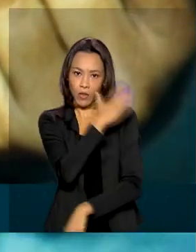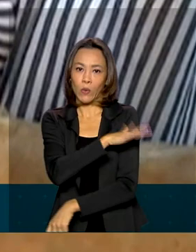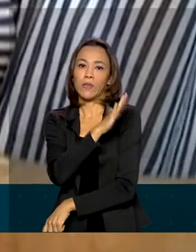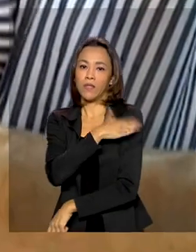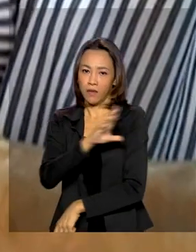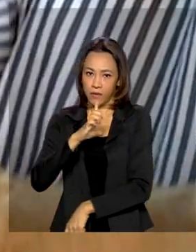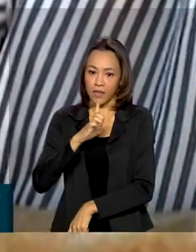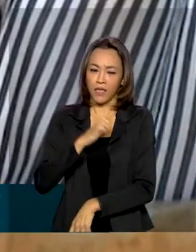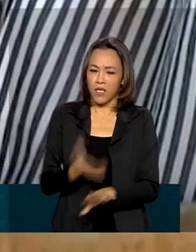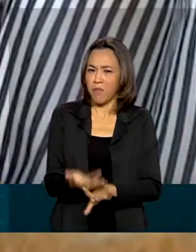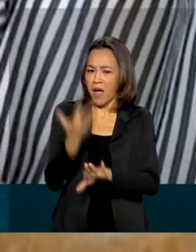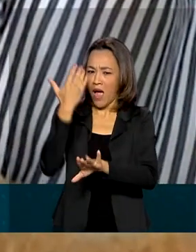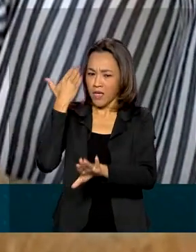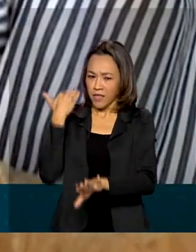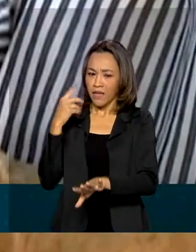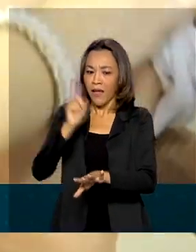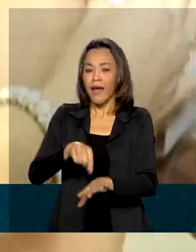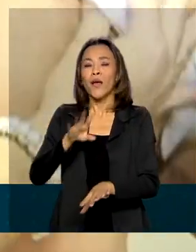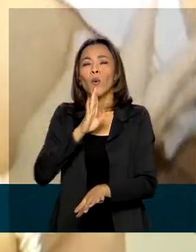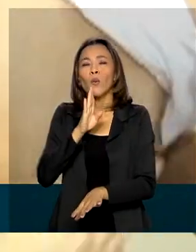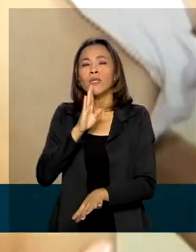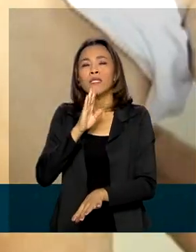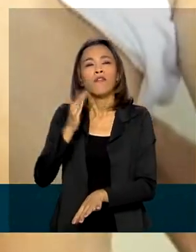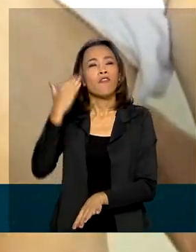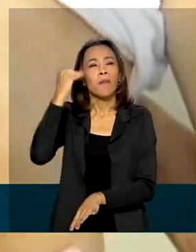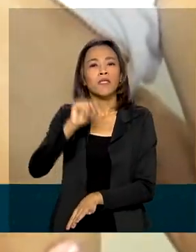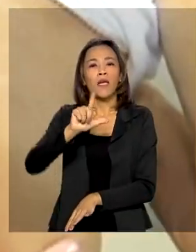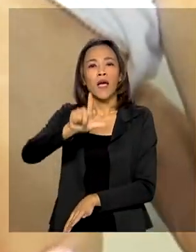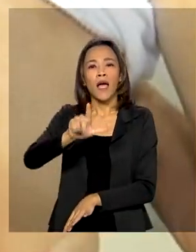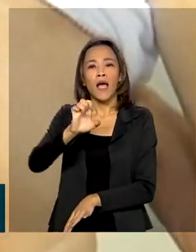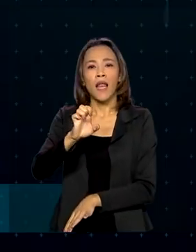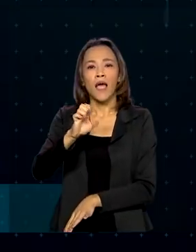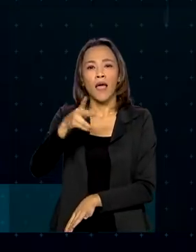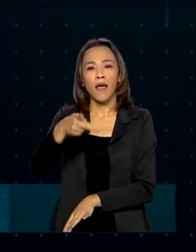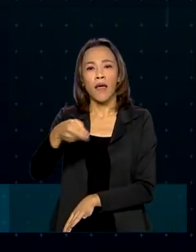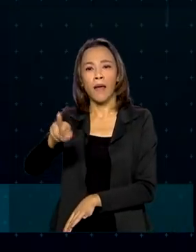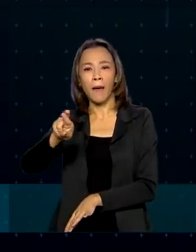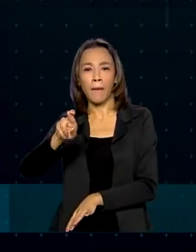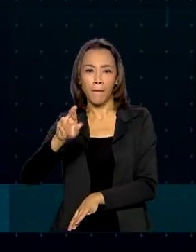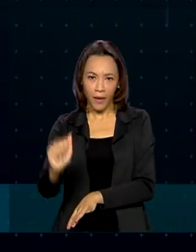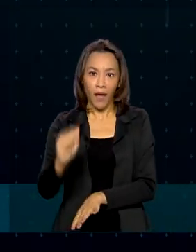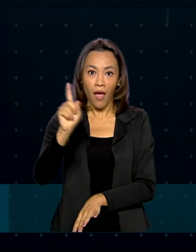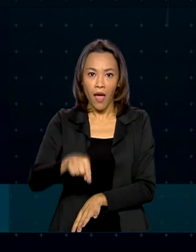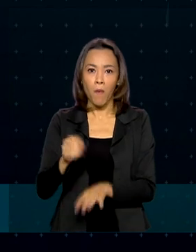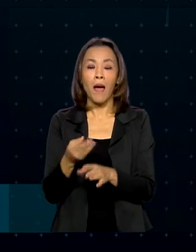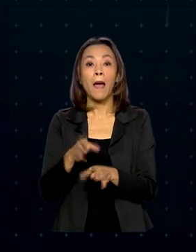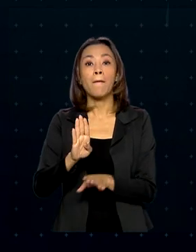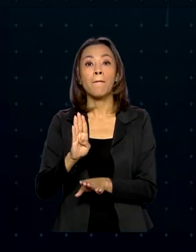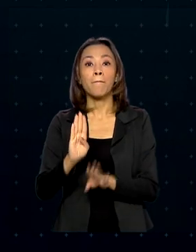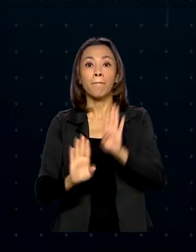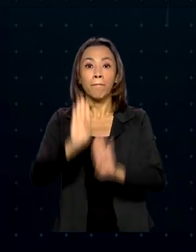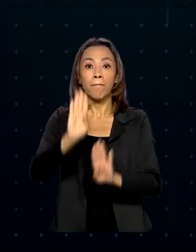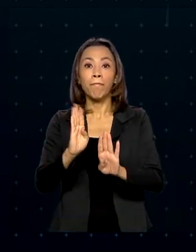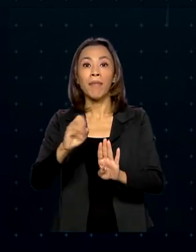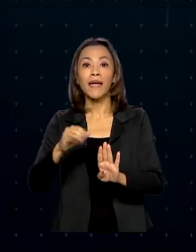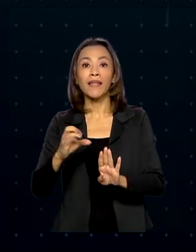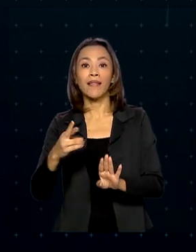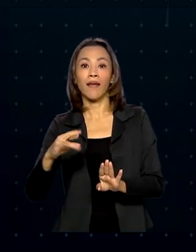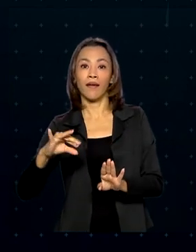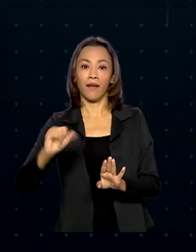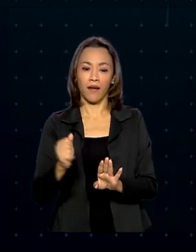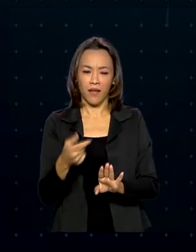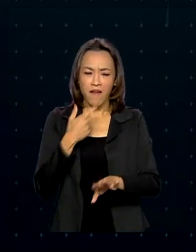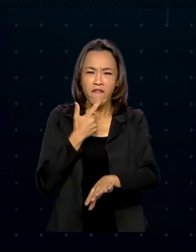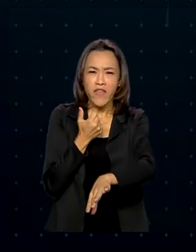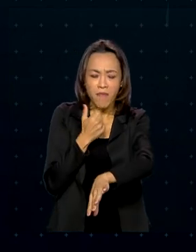ranceníase, antigamente conhecida como lepra, é causada por uma bactéria. Nos primeiros sintomas, a pessoa apresenta manchas claras